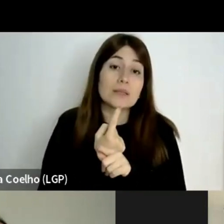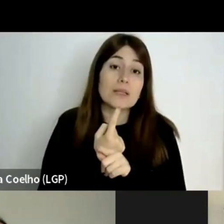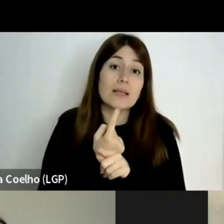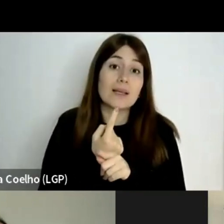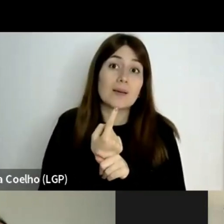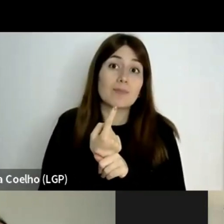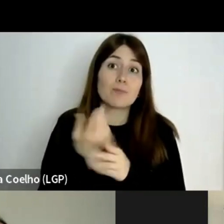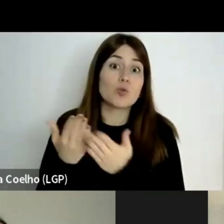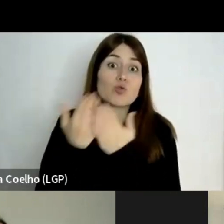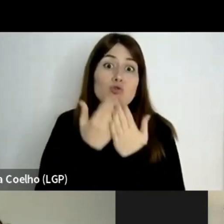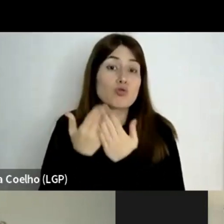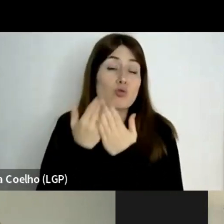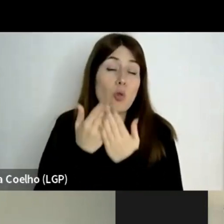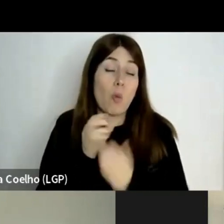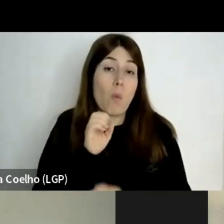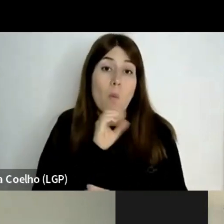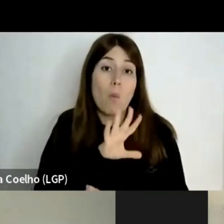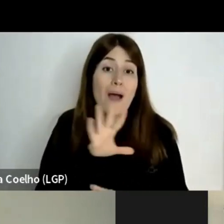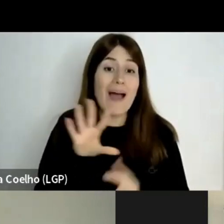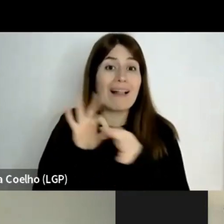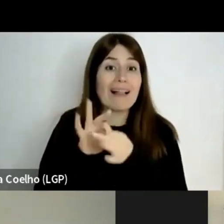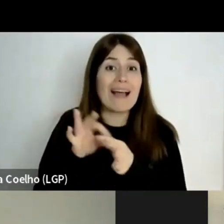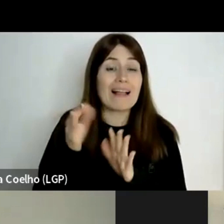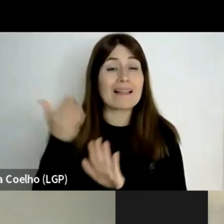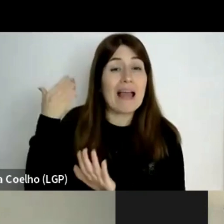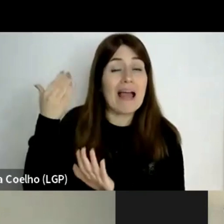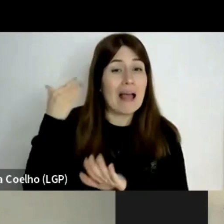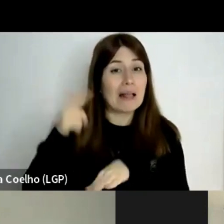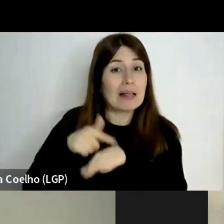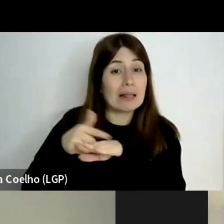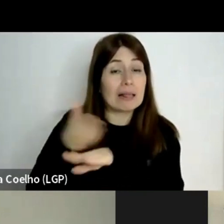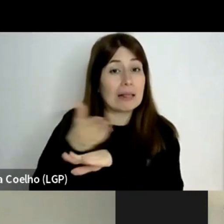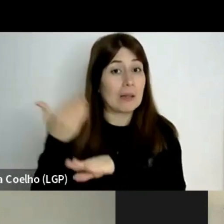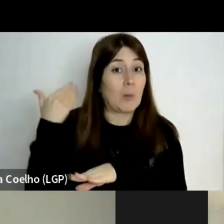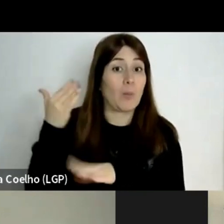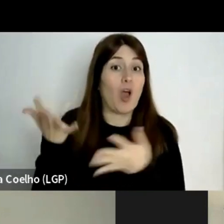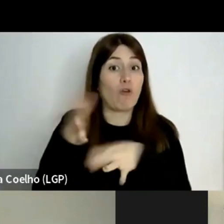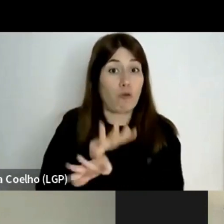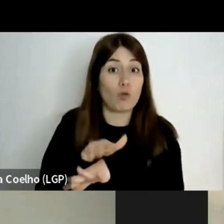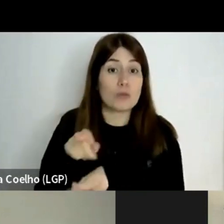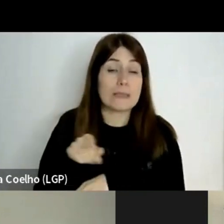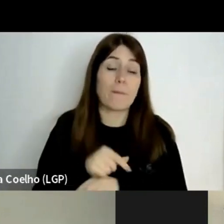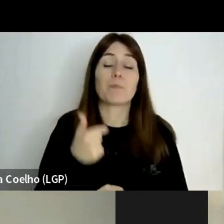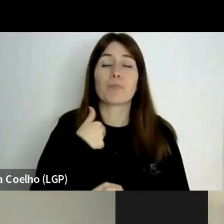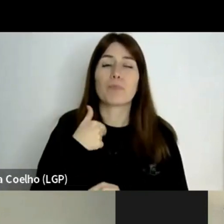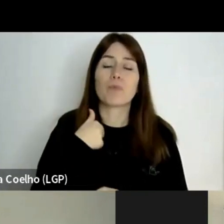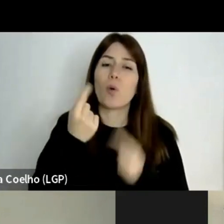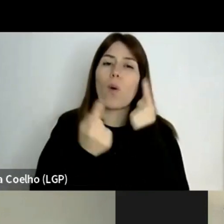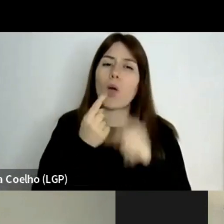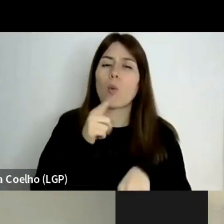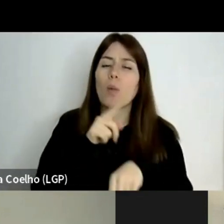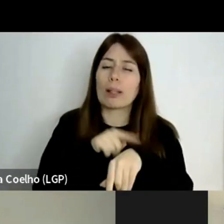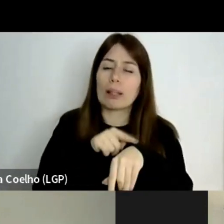estudadas, sobretudo no período revolucionário. Eu estive a dedicar algum tempo